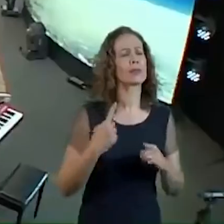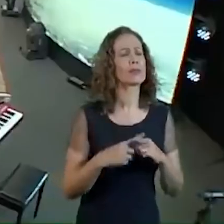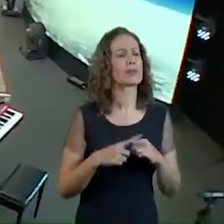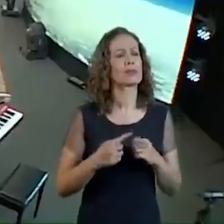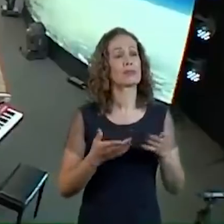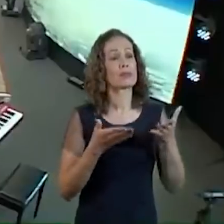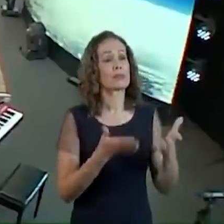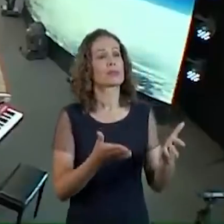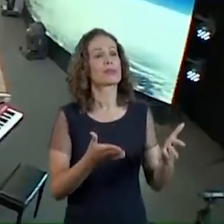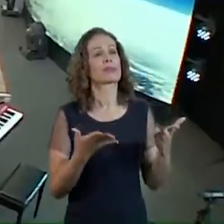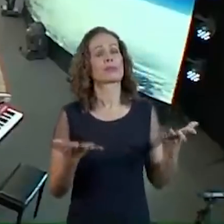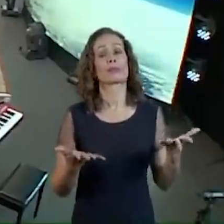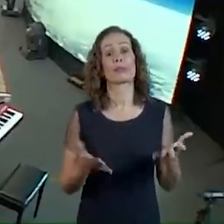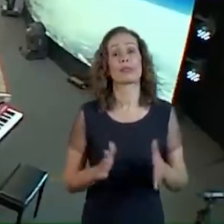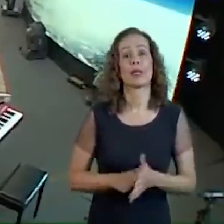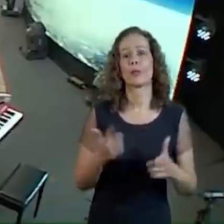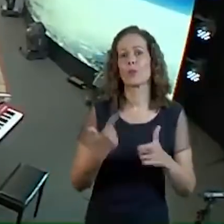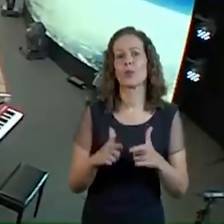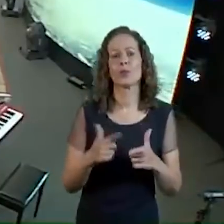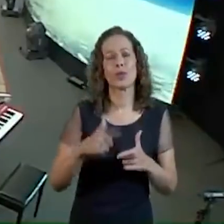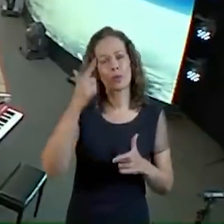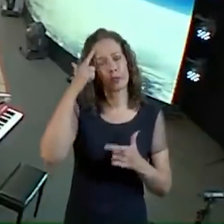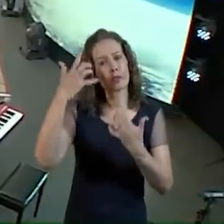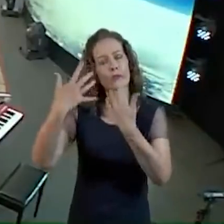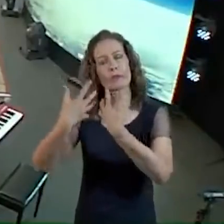esse menino Tem lesão cerebral Vai